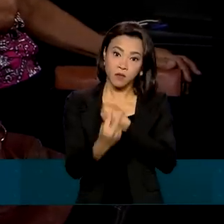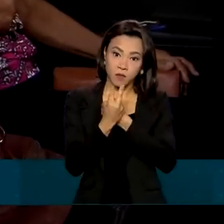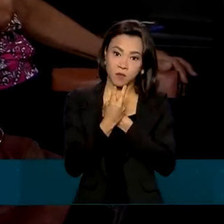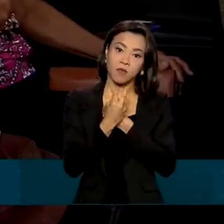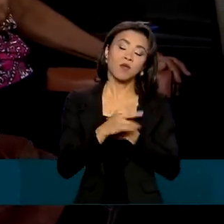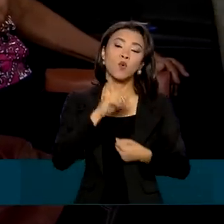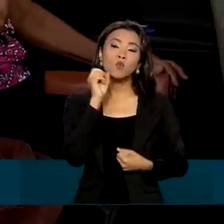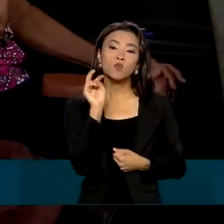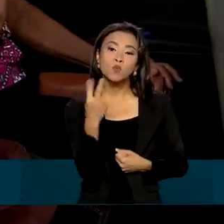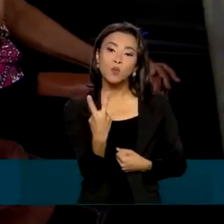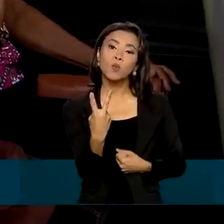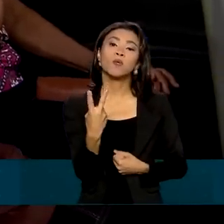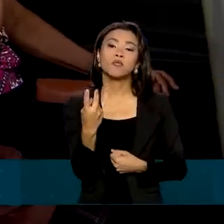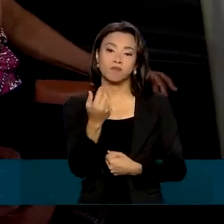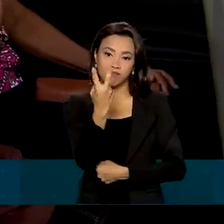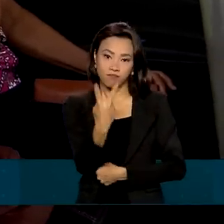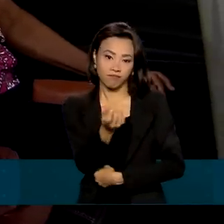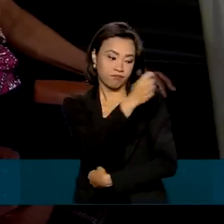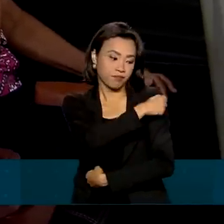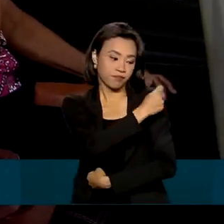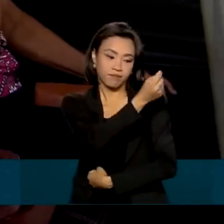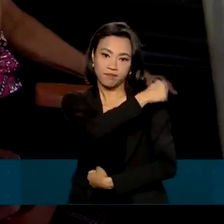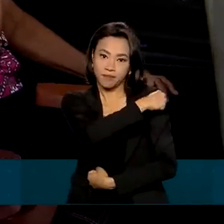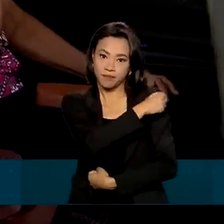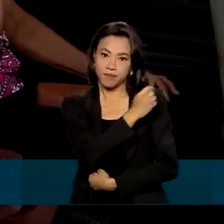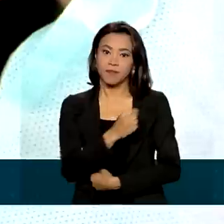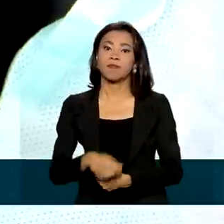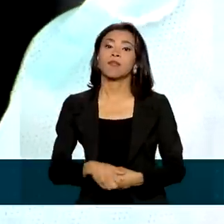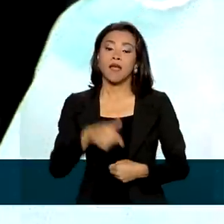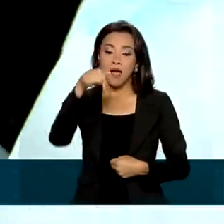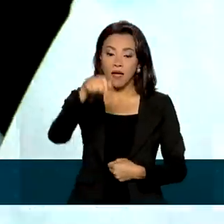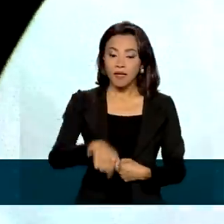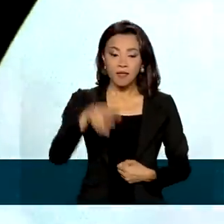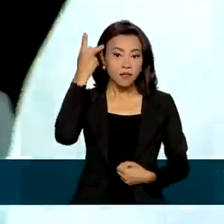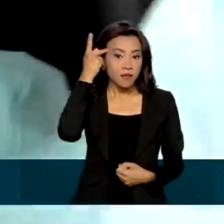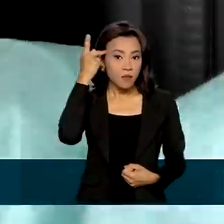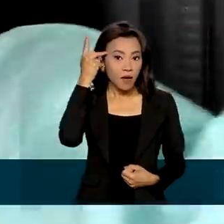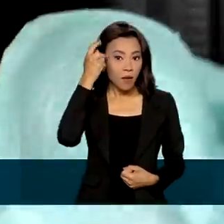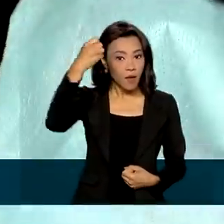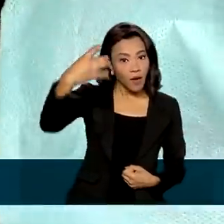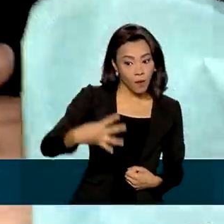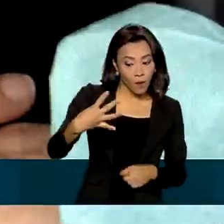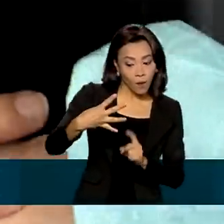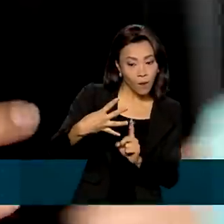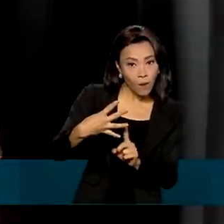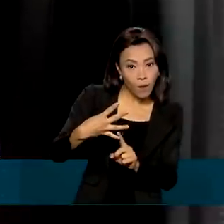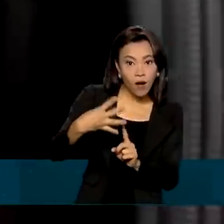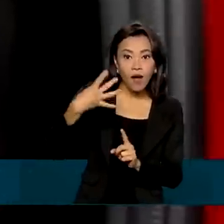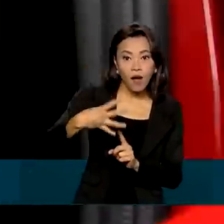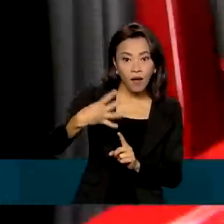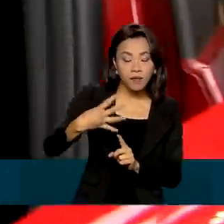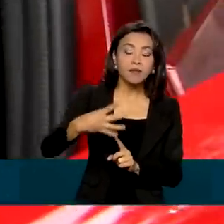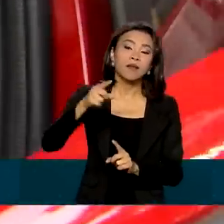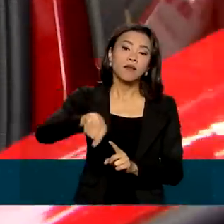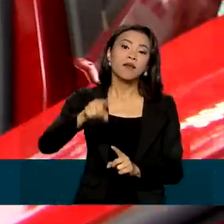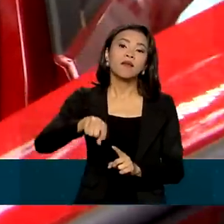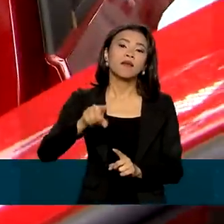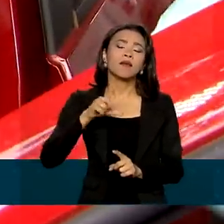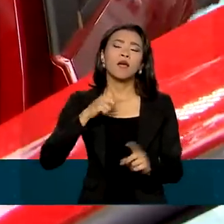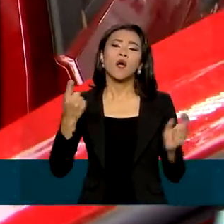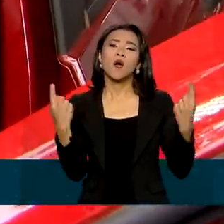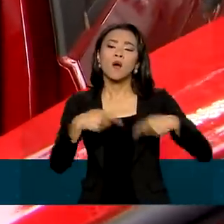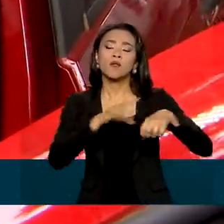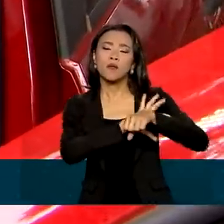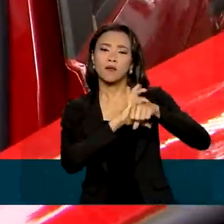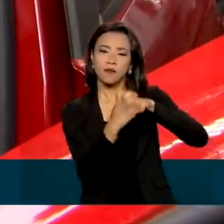duas doses no braço. E aqui na cidade de São Paulo, a aplicação da quarta dose, a segunda de reforço contra a Covid